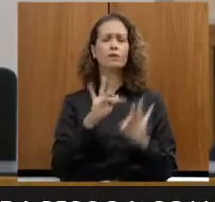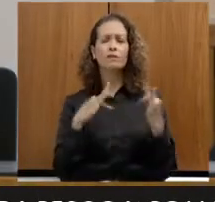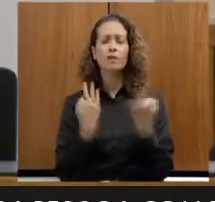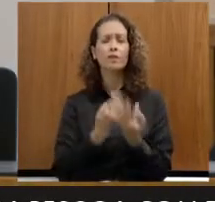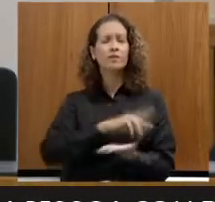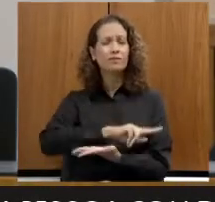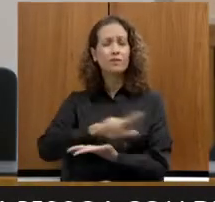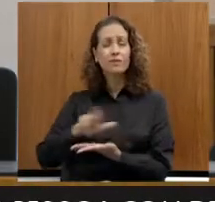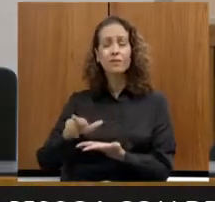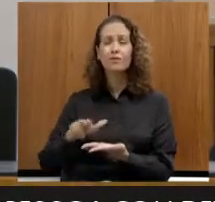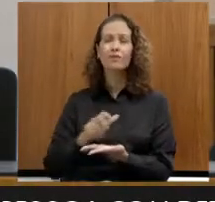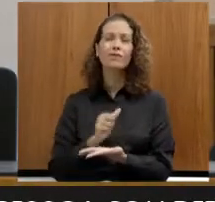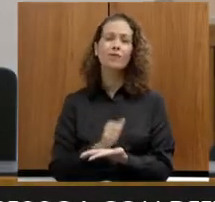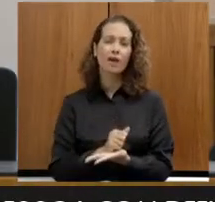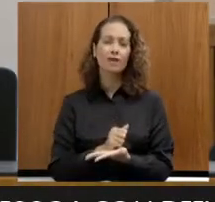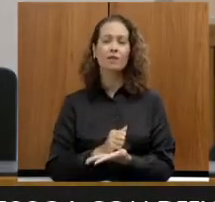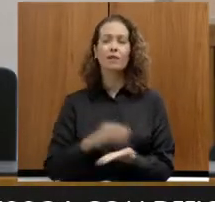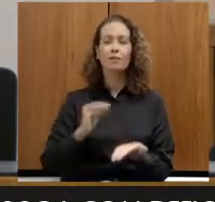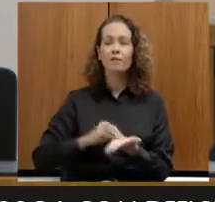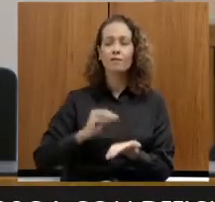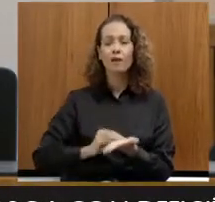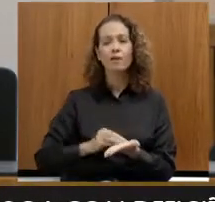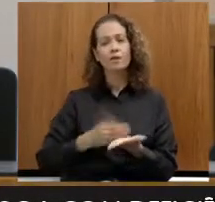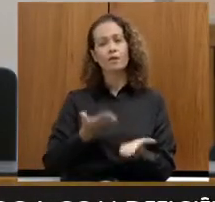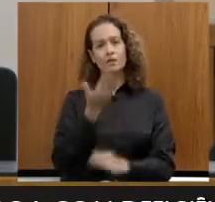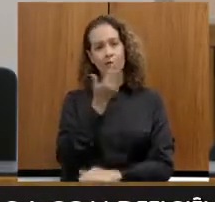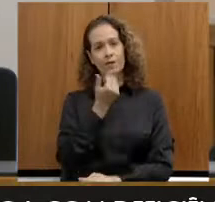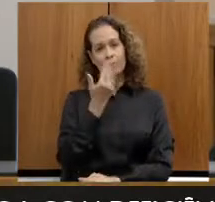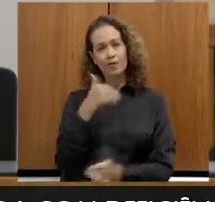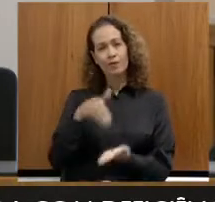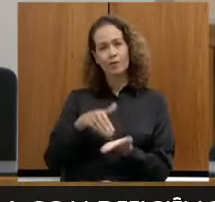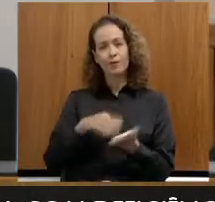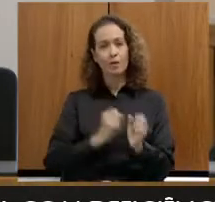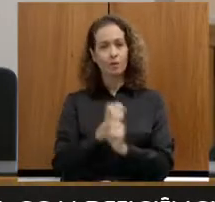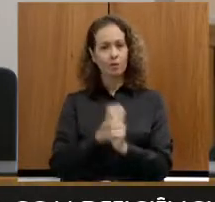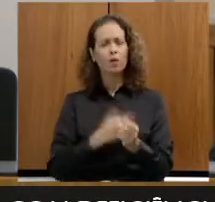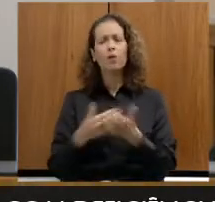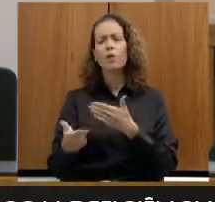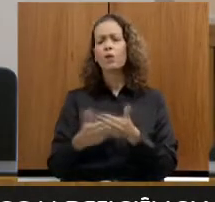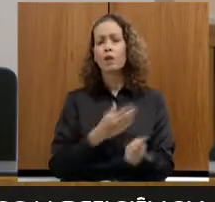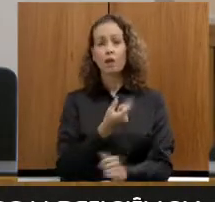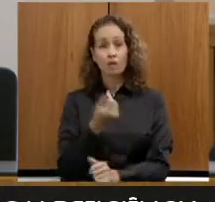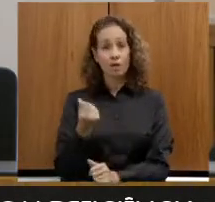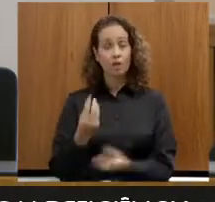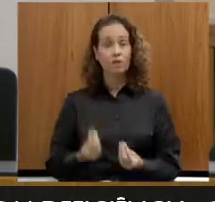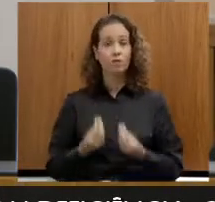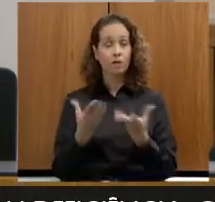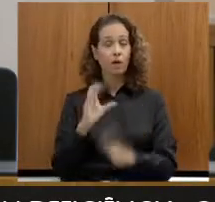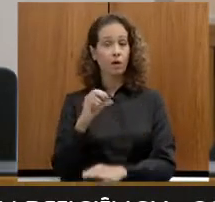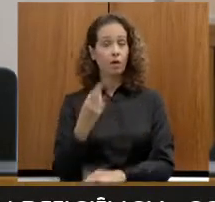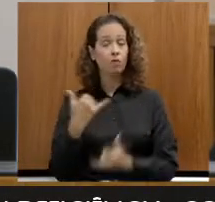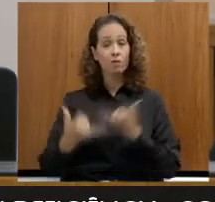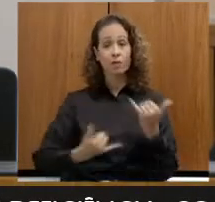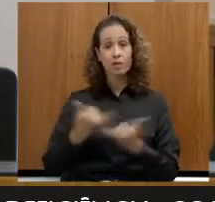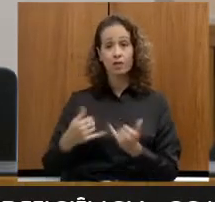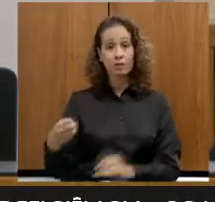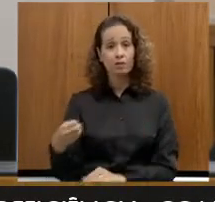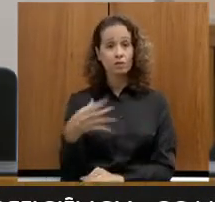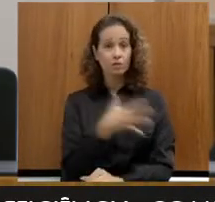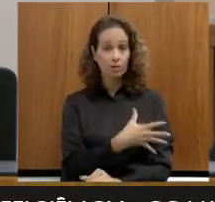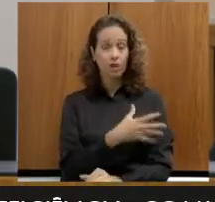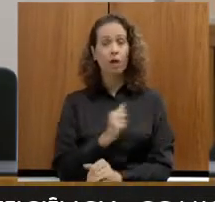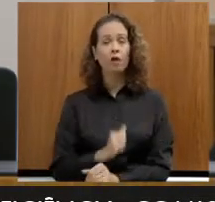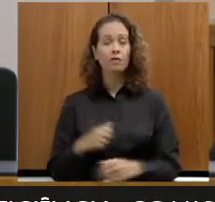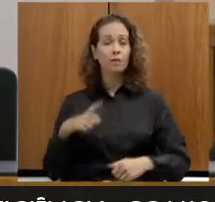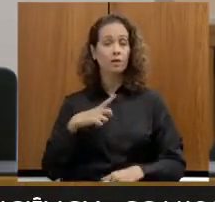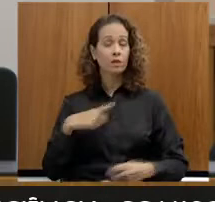insegurança alimentar neste final de ano. Para doar qualquer valor ou brinquedos novos, acesse o